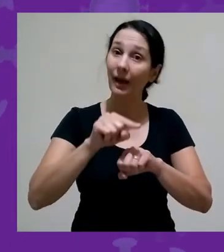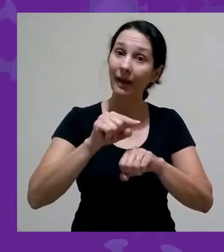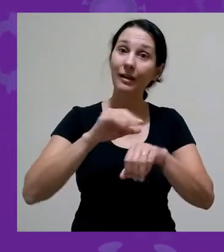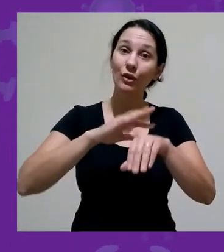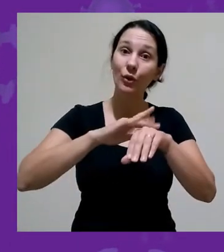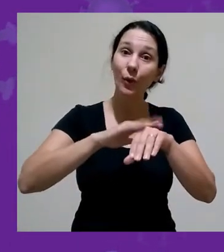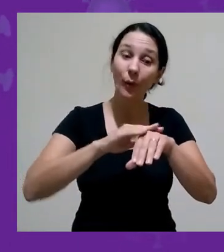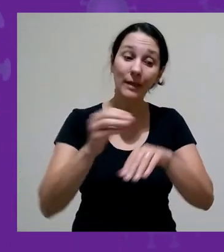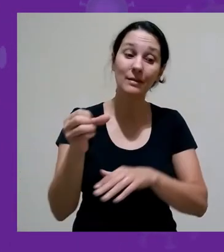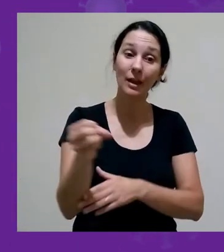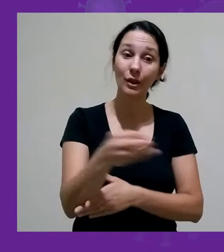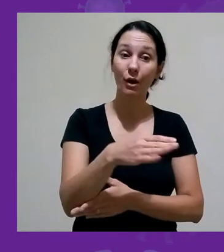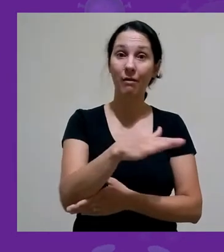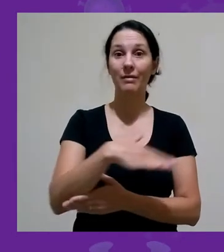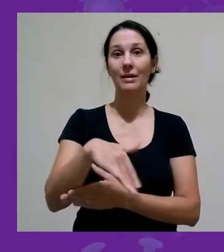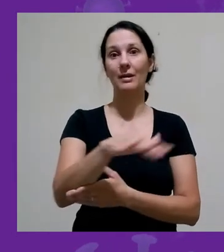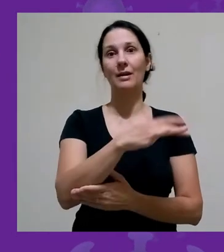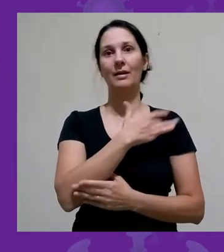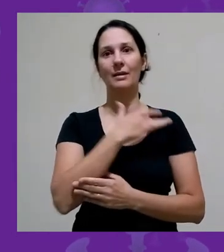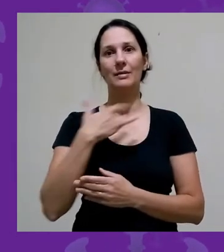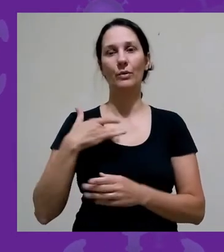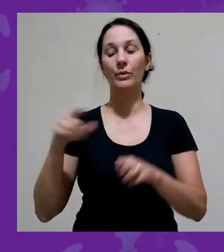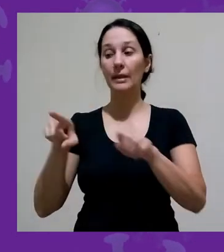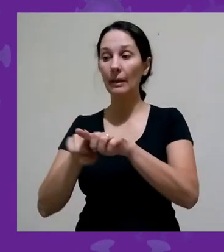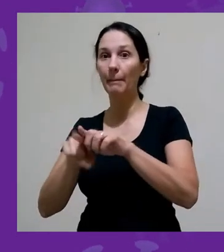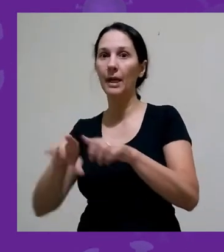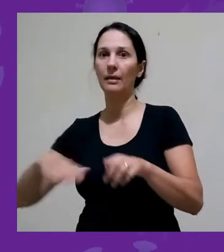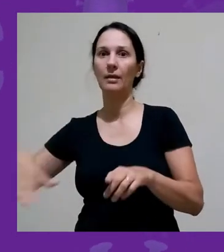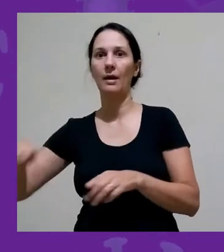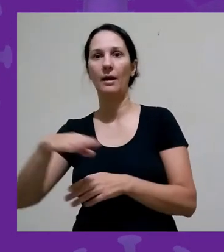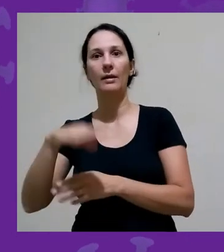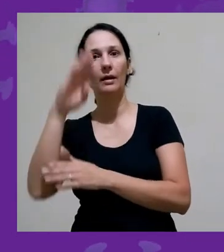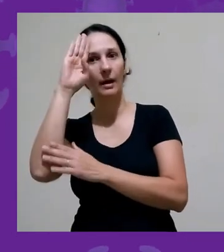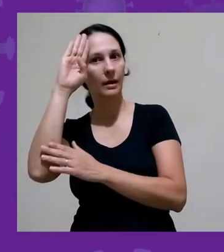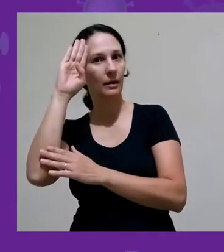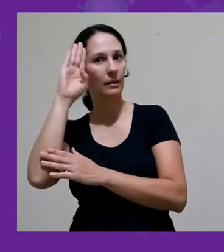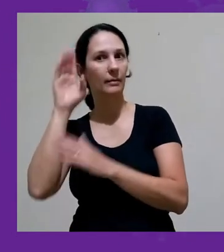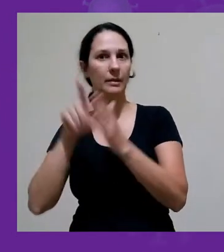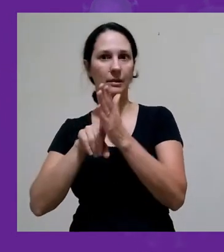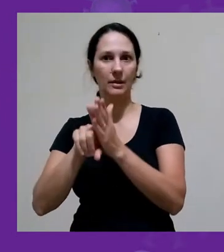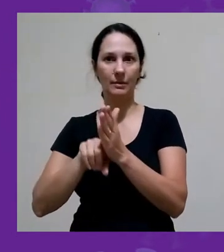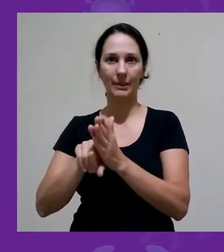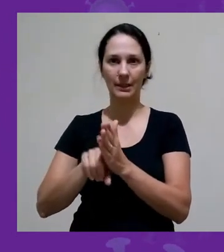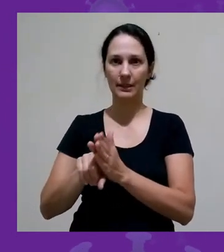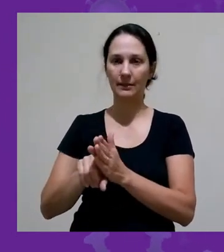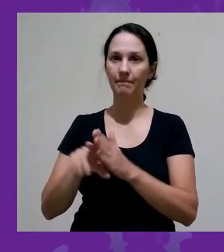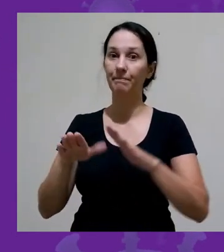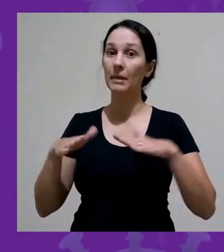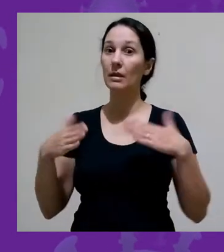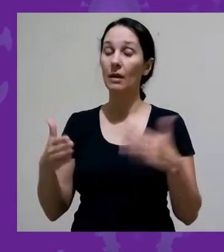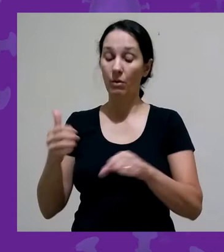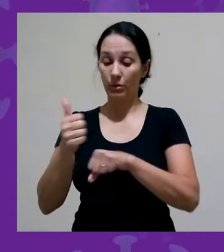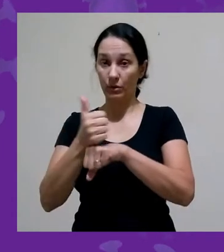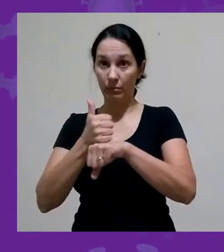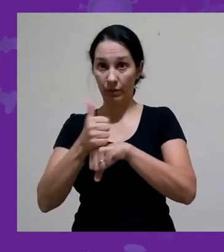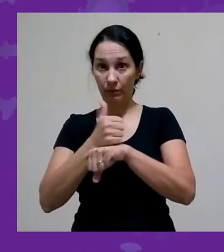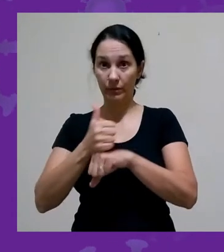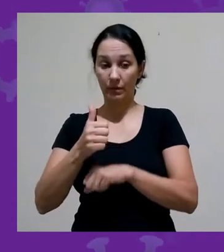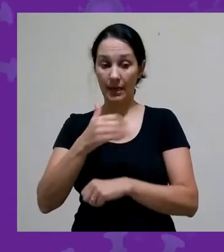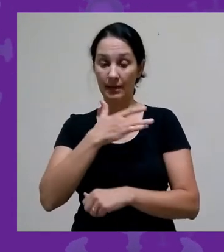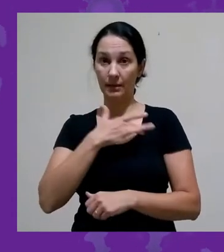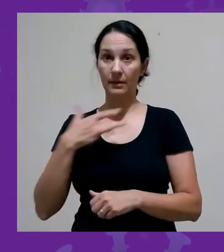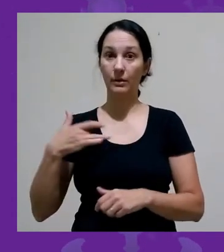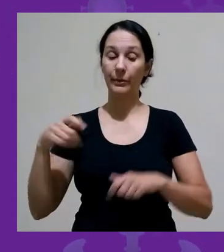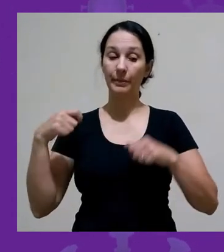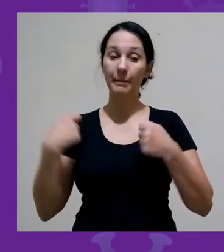Considerando que a Covid é uma coisa nova no ambiente da assistência de saúde, inclusive no meio